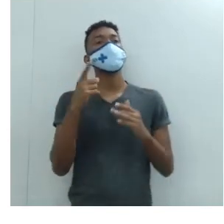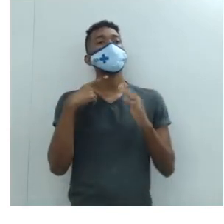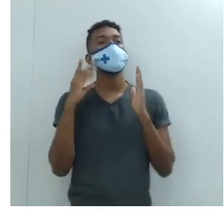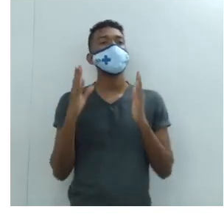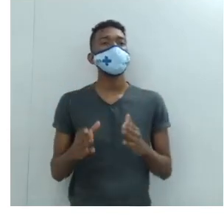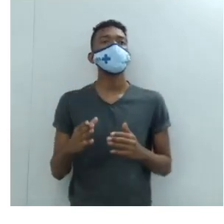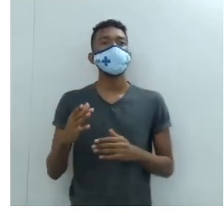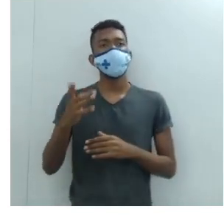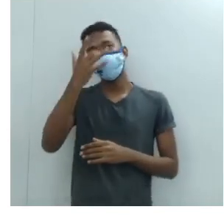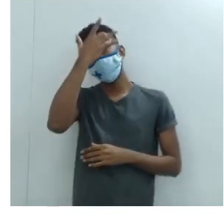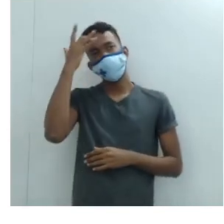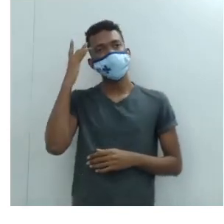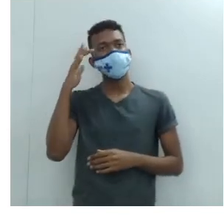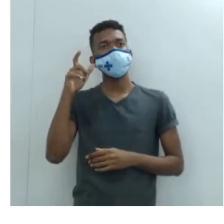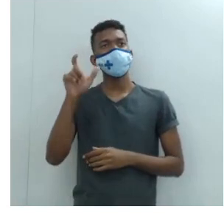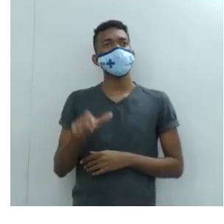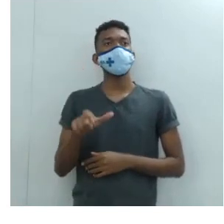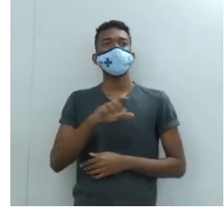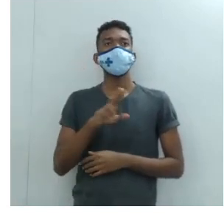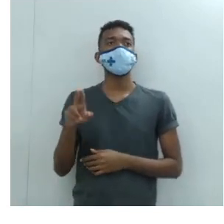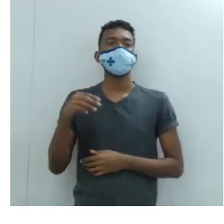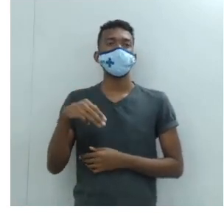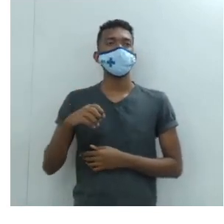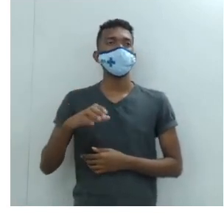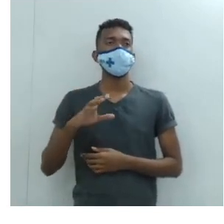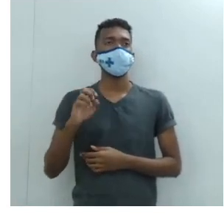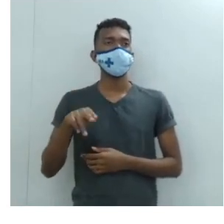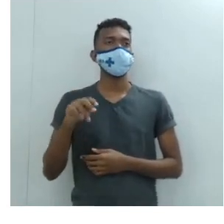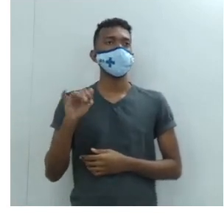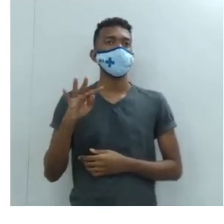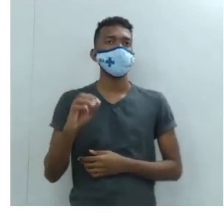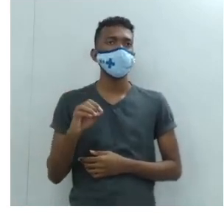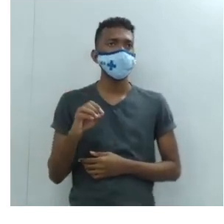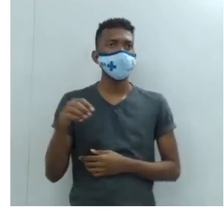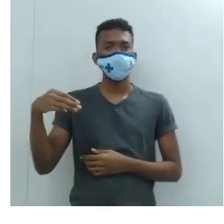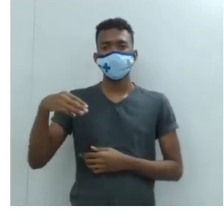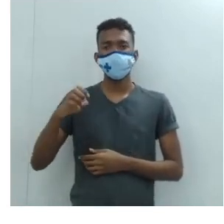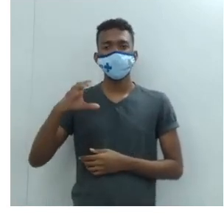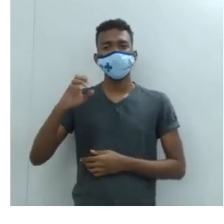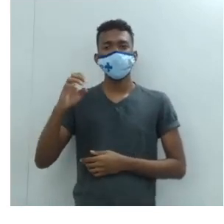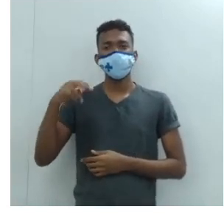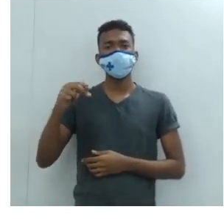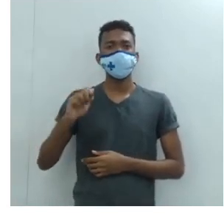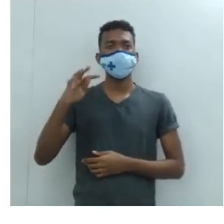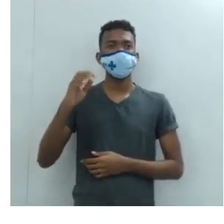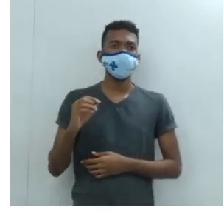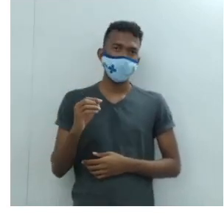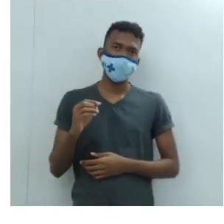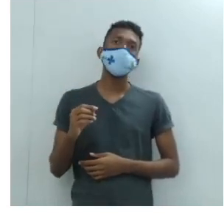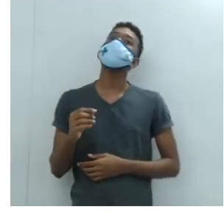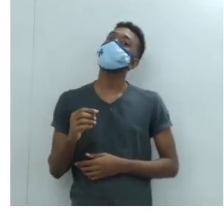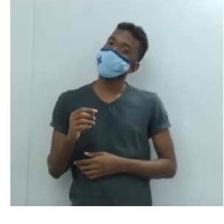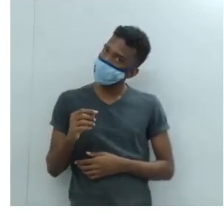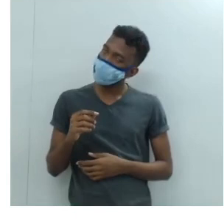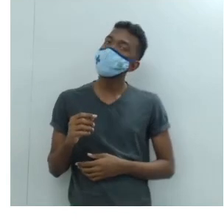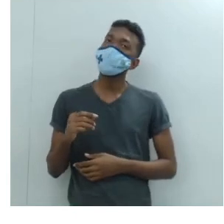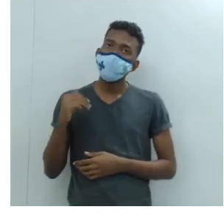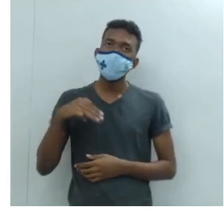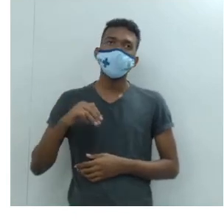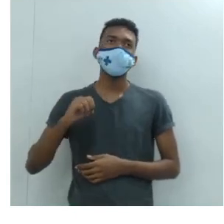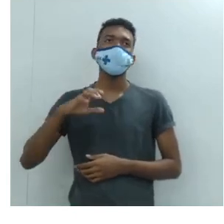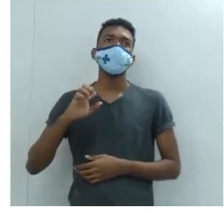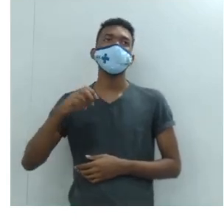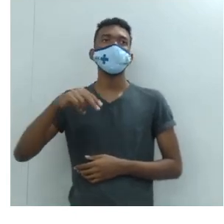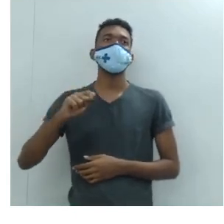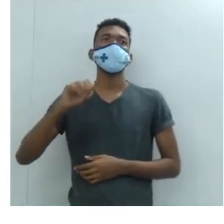mecenatos, né? Então, professor Cláudio, quem é isso, o mecenato? Na realidade, o mecenato é